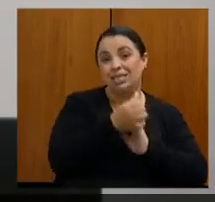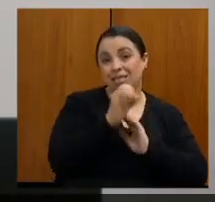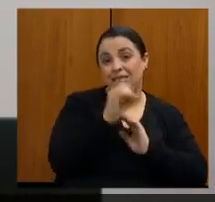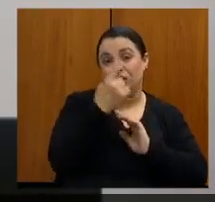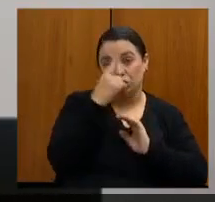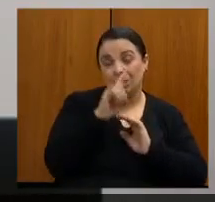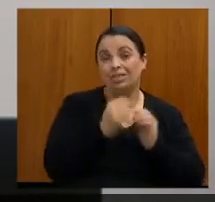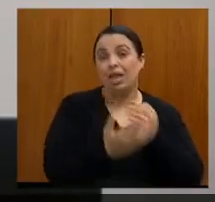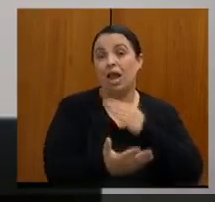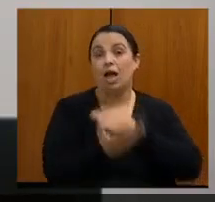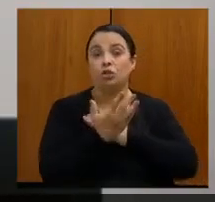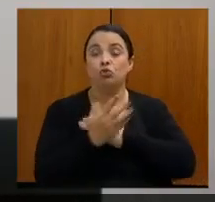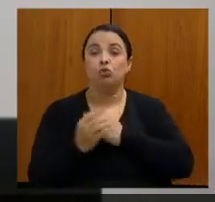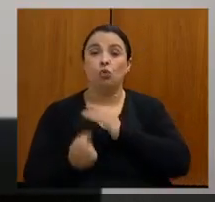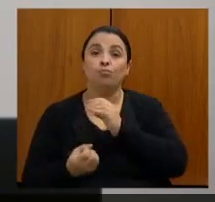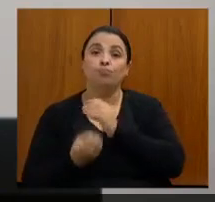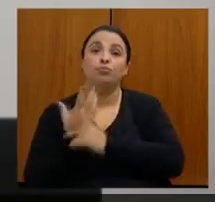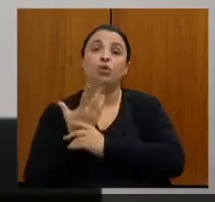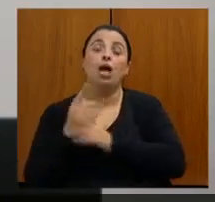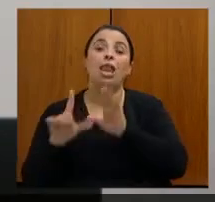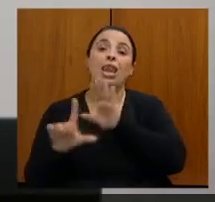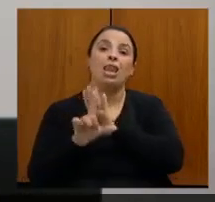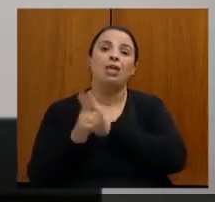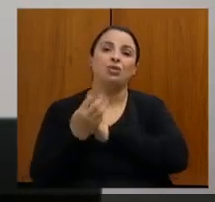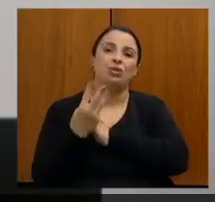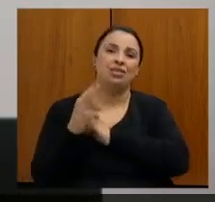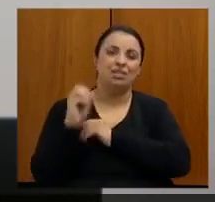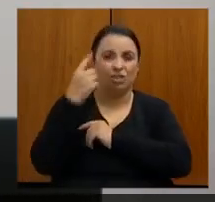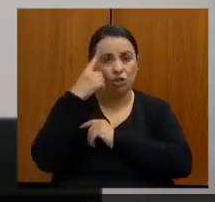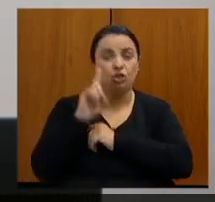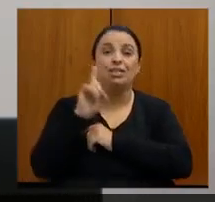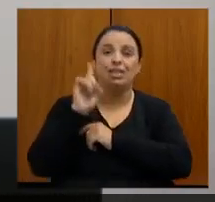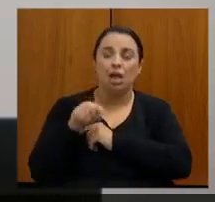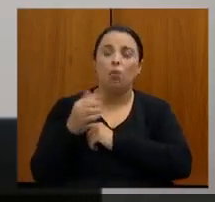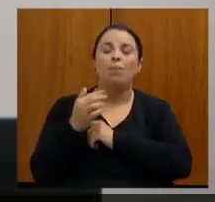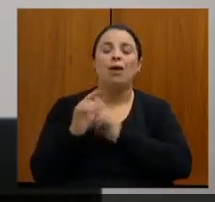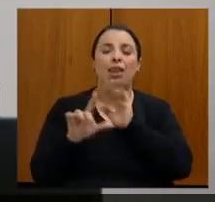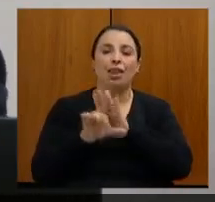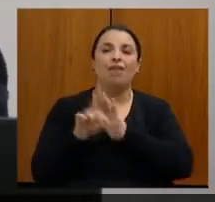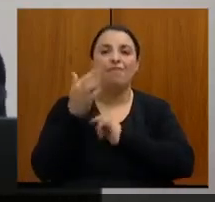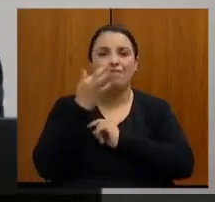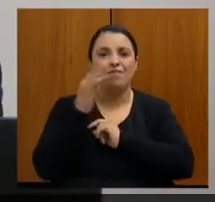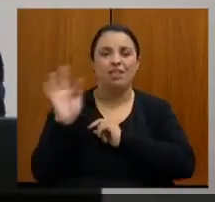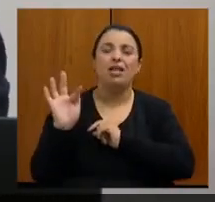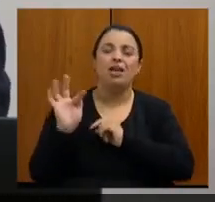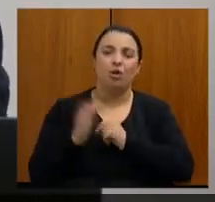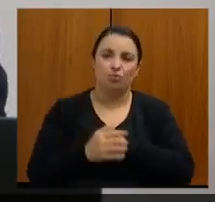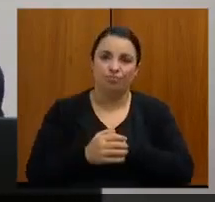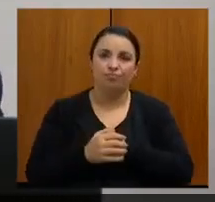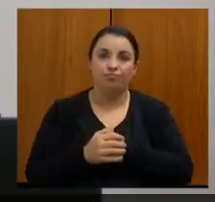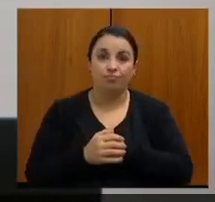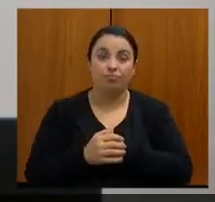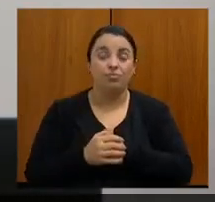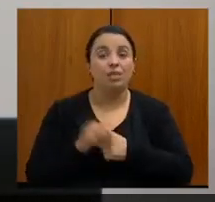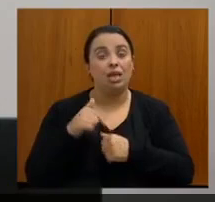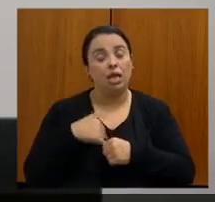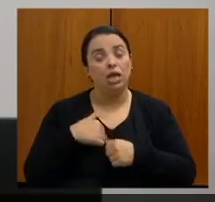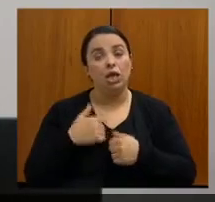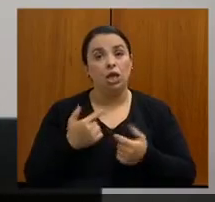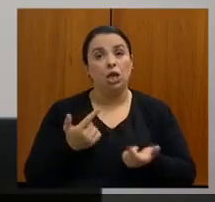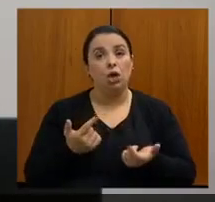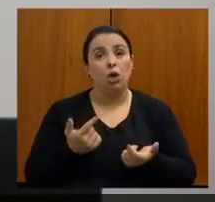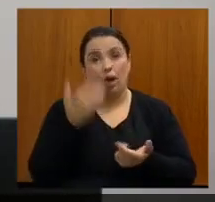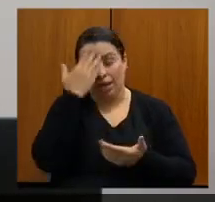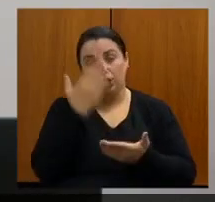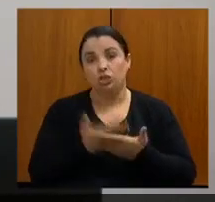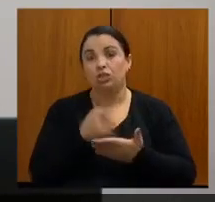e que hoje é uma lei federal. Depois, uma deputada lá do Rio Grande do Sul transformou isso em uma lei federal. E eu acredito que, se essa lei